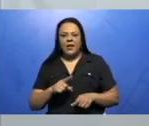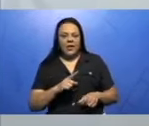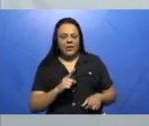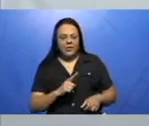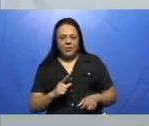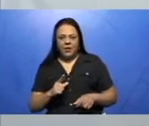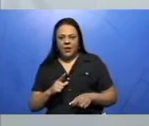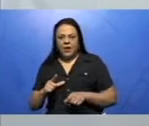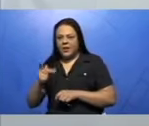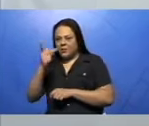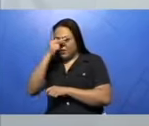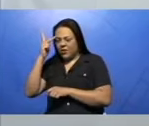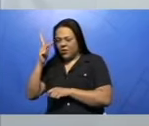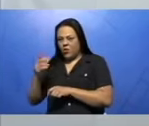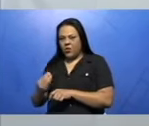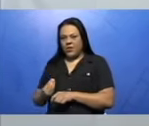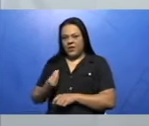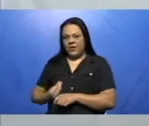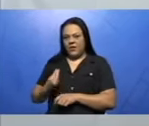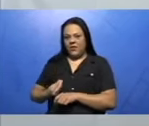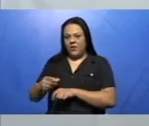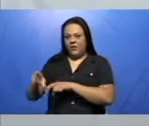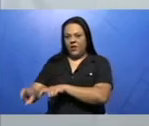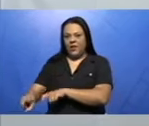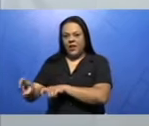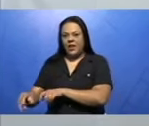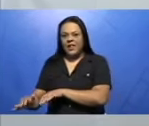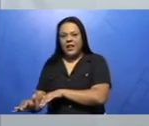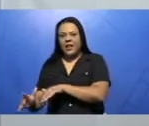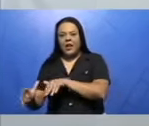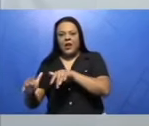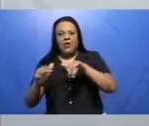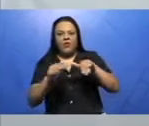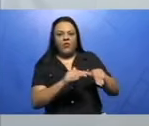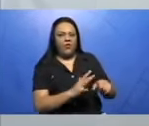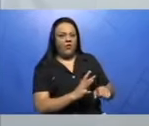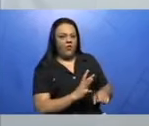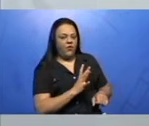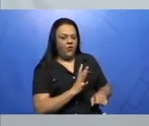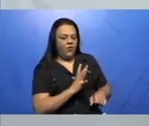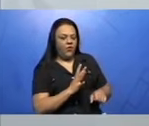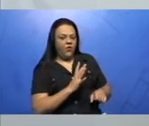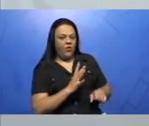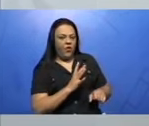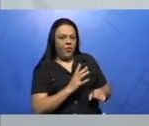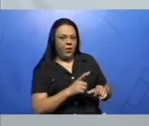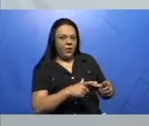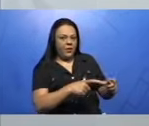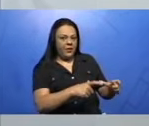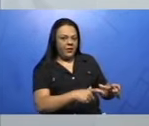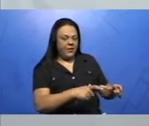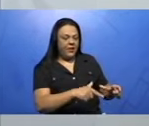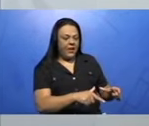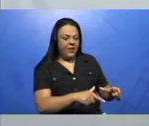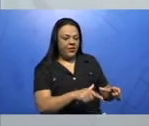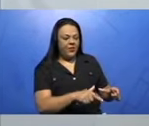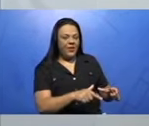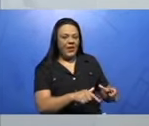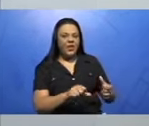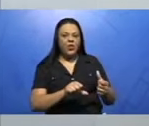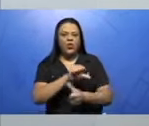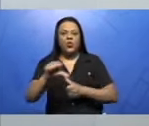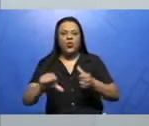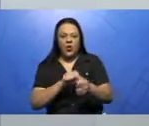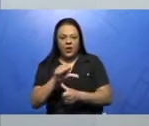principalmente porque essa atividade, ela tem a presença forte da tecnologia, então a mão de obra acaba sendo substituída.